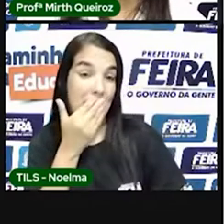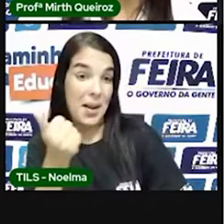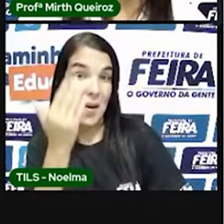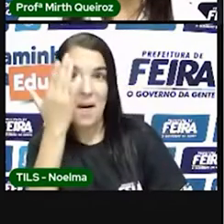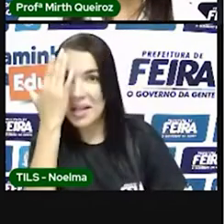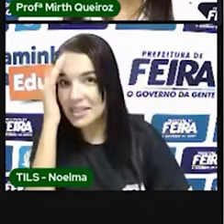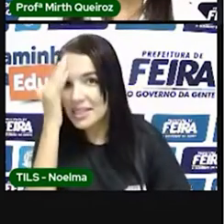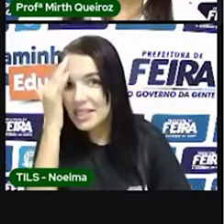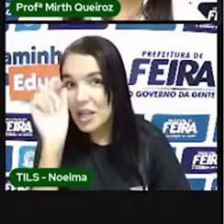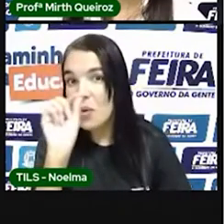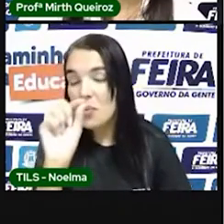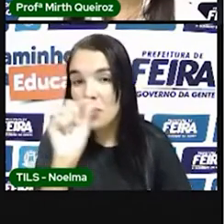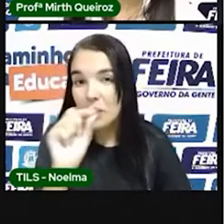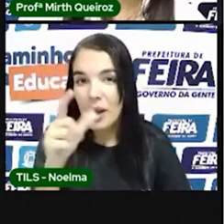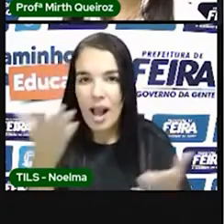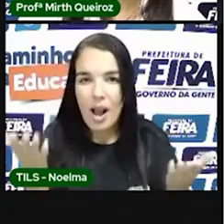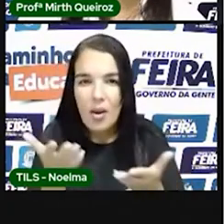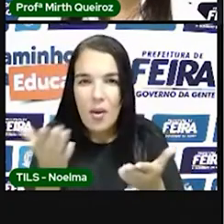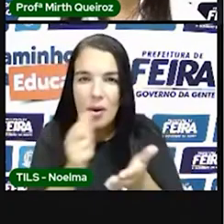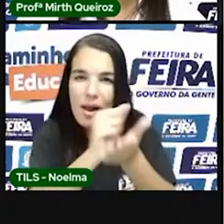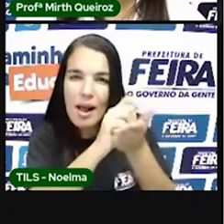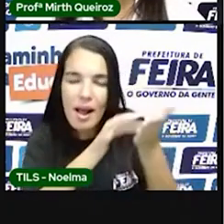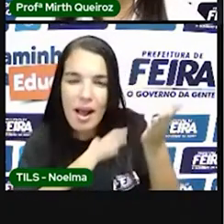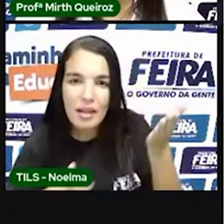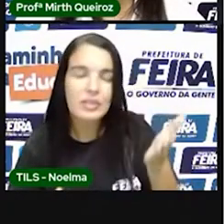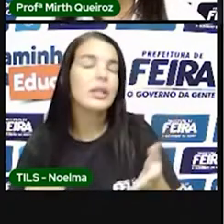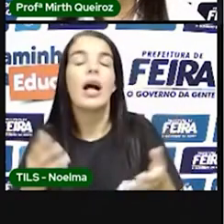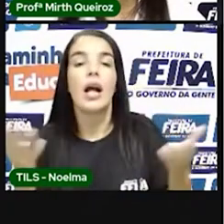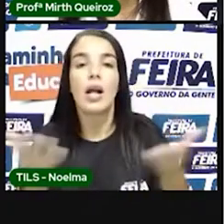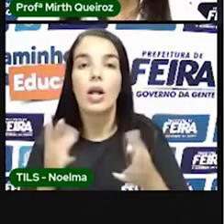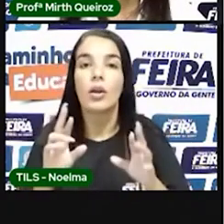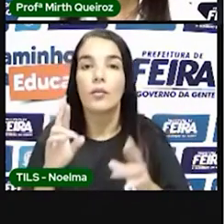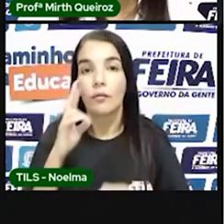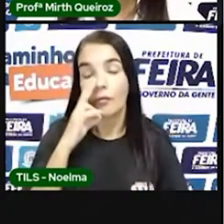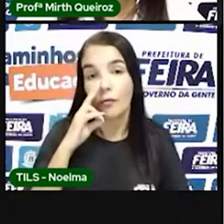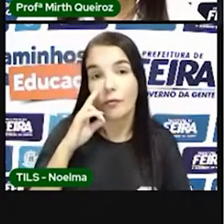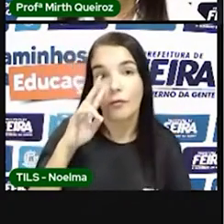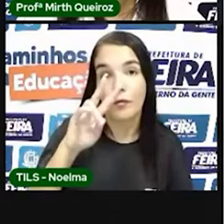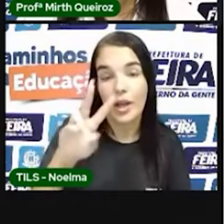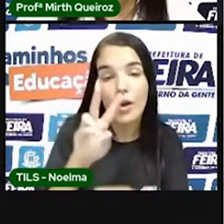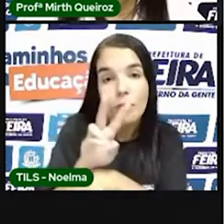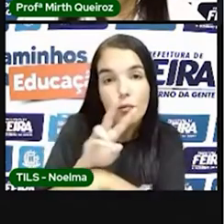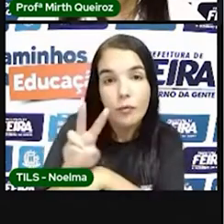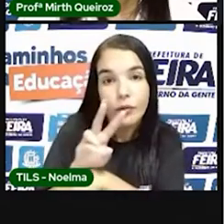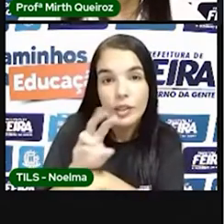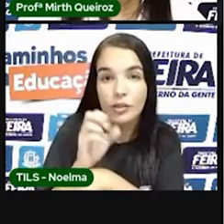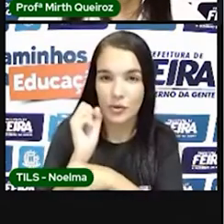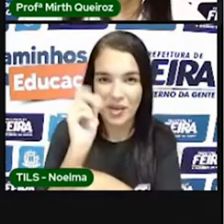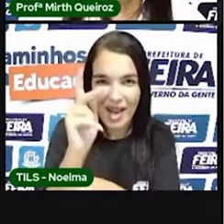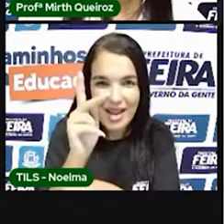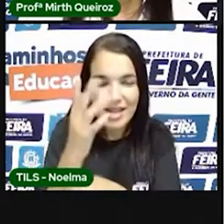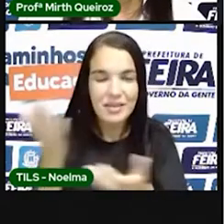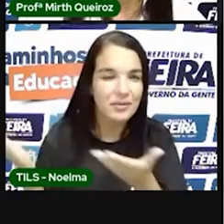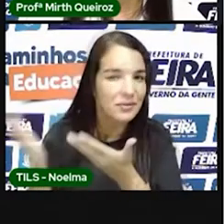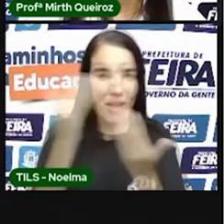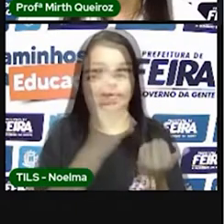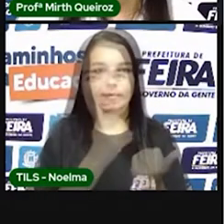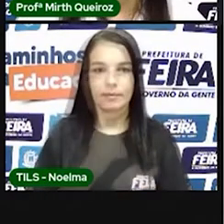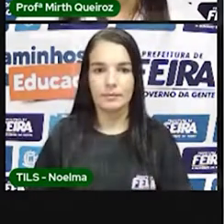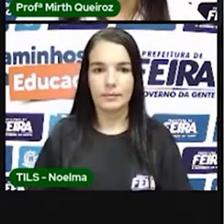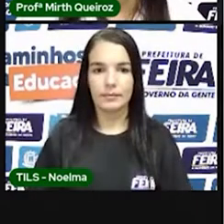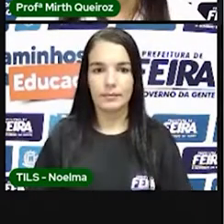esse conteúdo que foi passado aqui hoje, nós iremos assistir ao vídeo, tá? Vamos assistir?